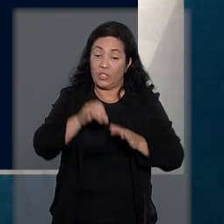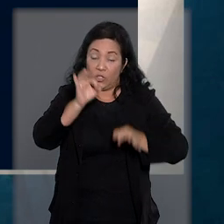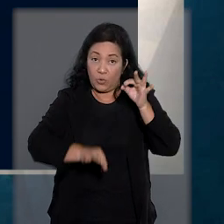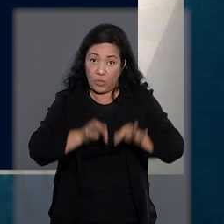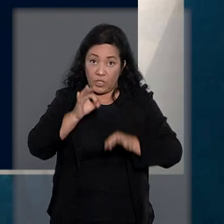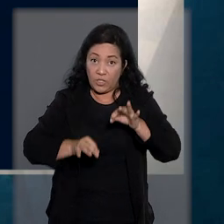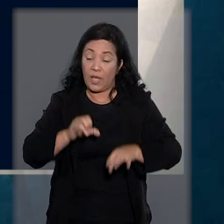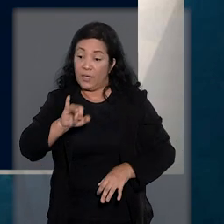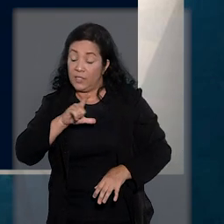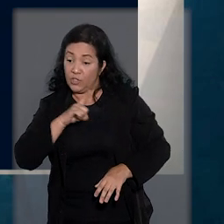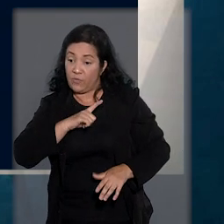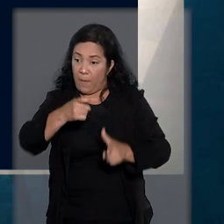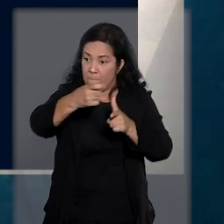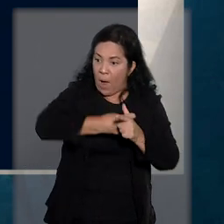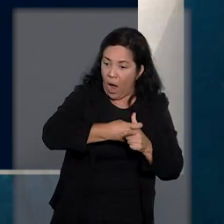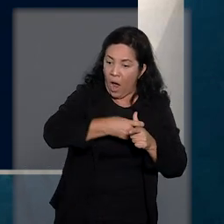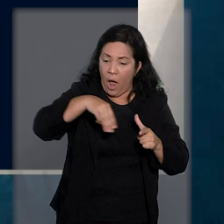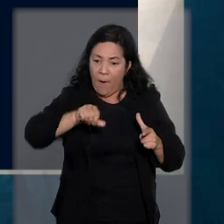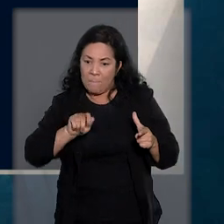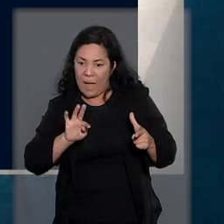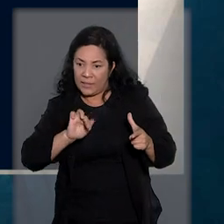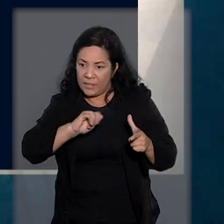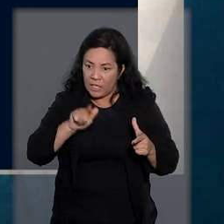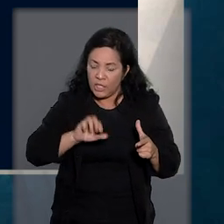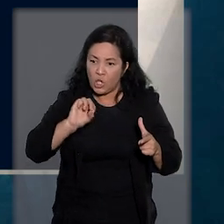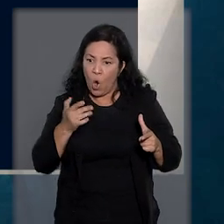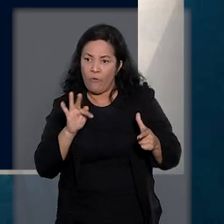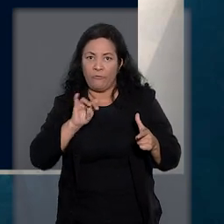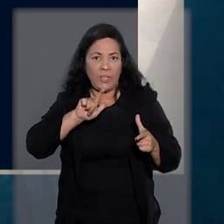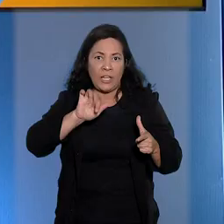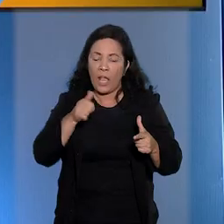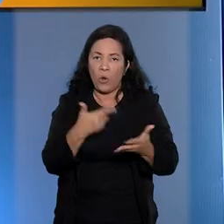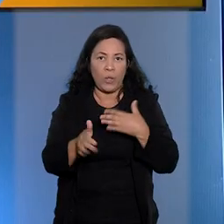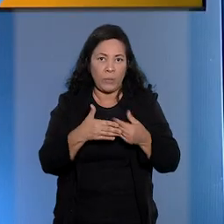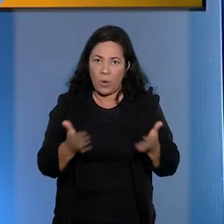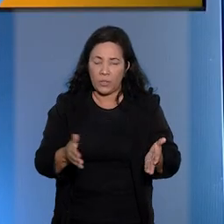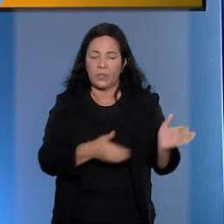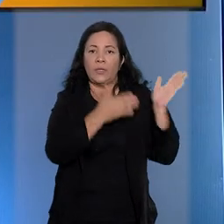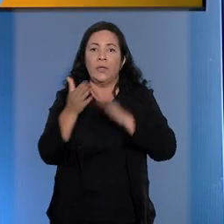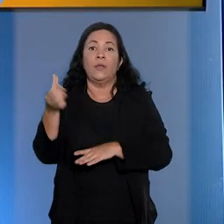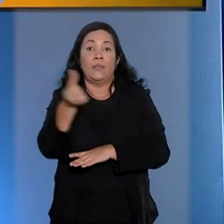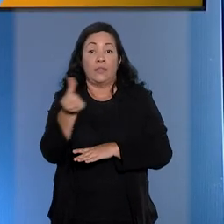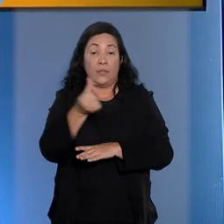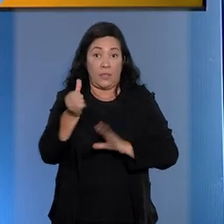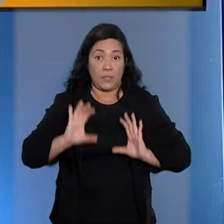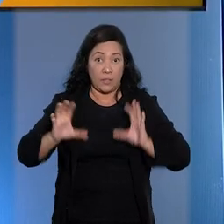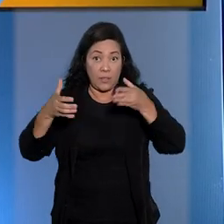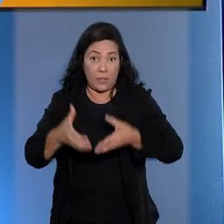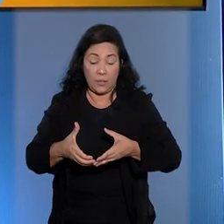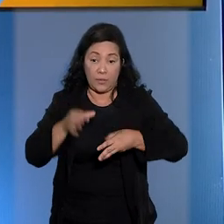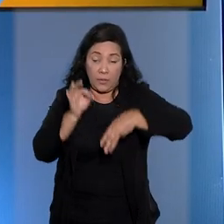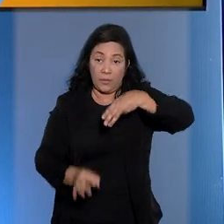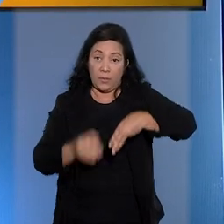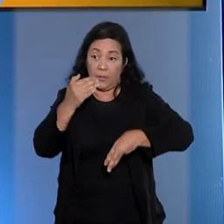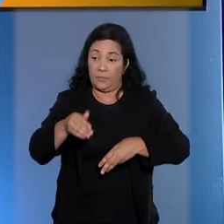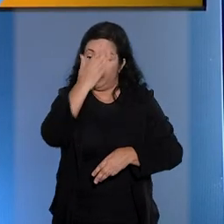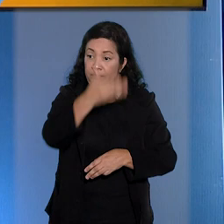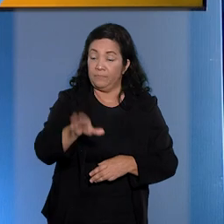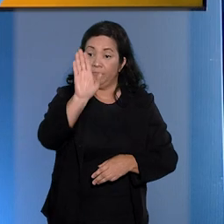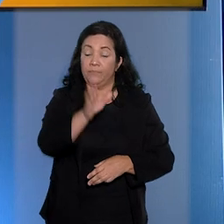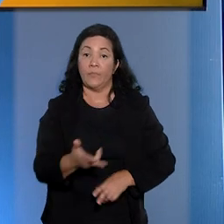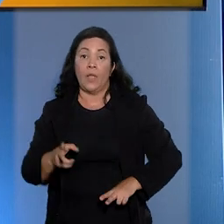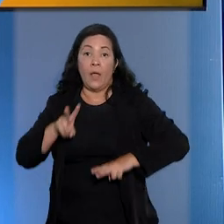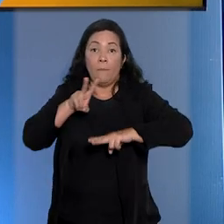as eventuais pendências oriundas da matriz ou da filial. Na sexta turma, os ministros revogaram a prisão